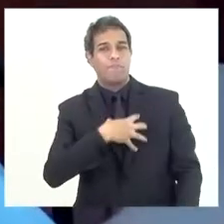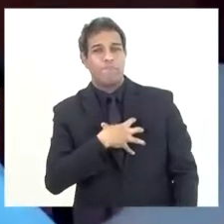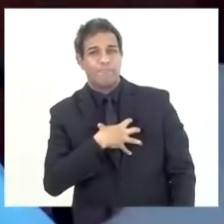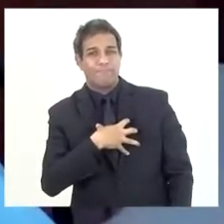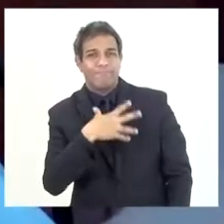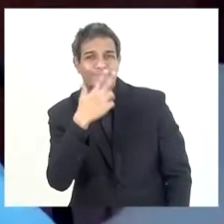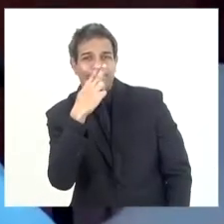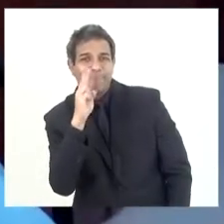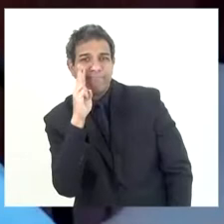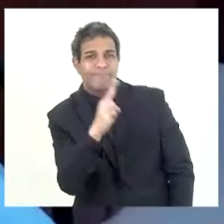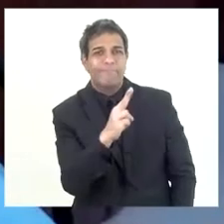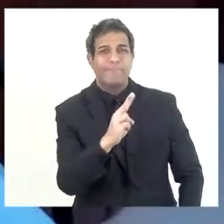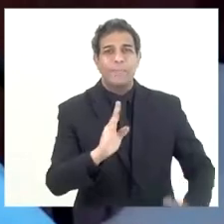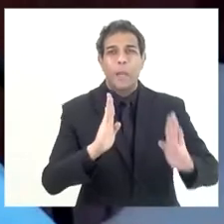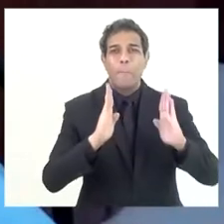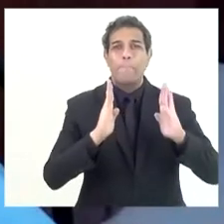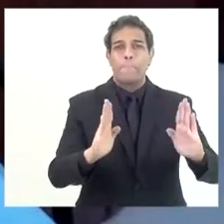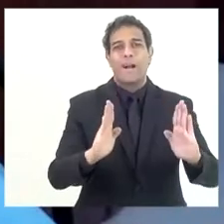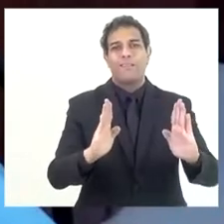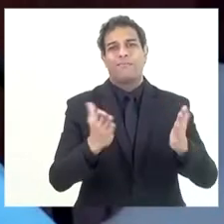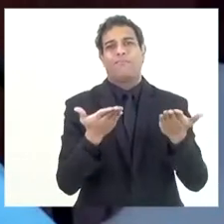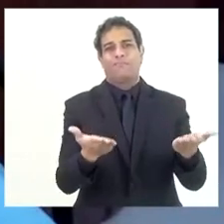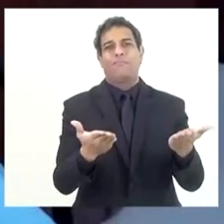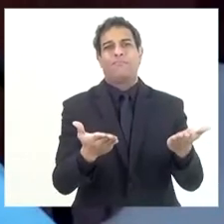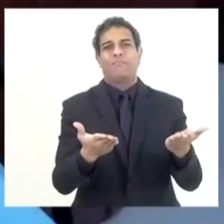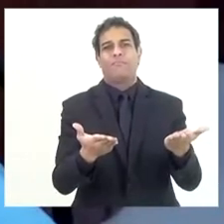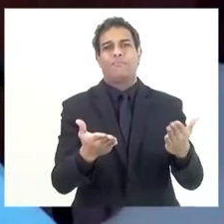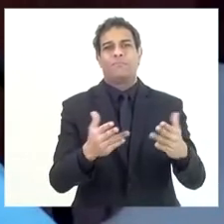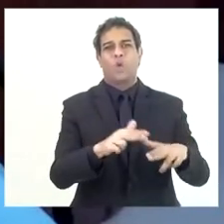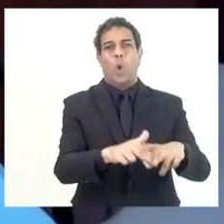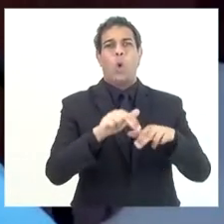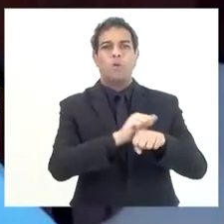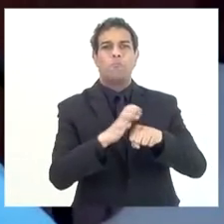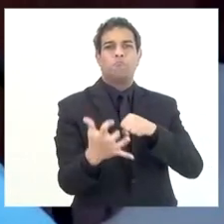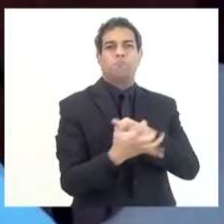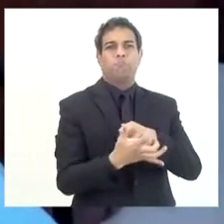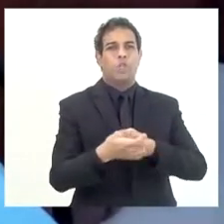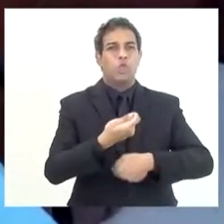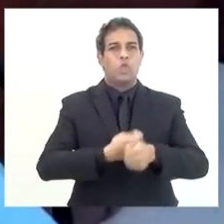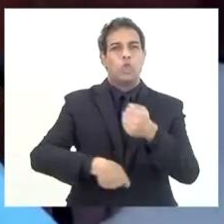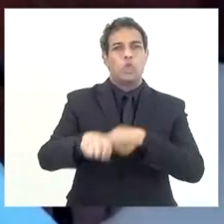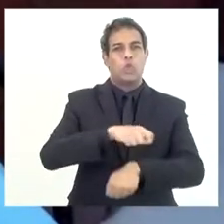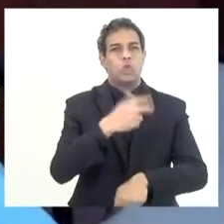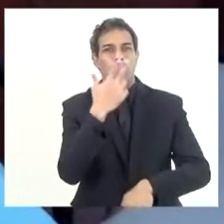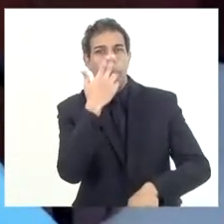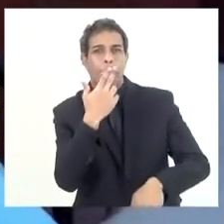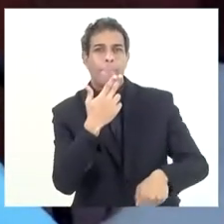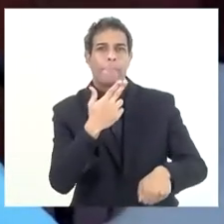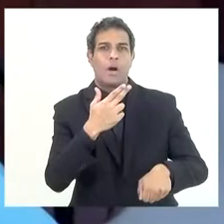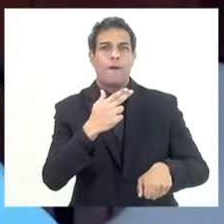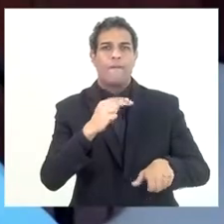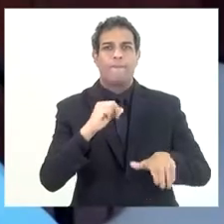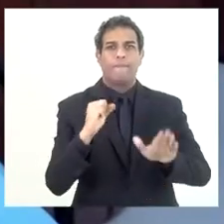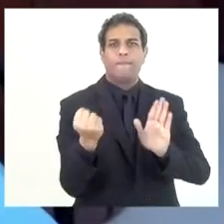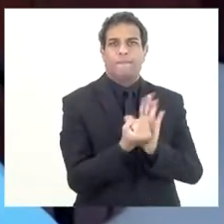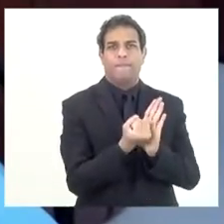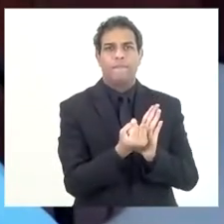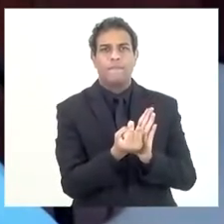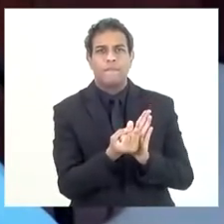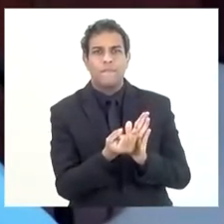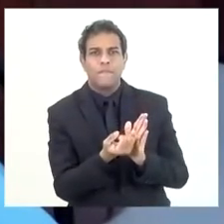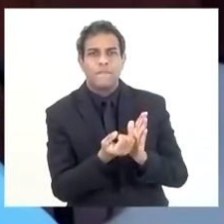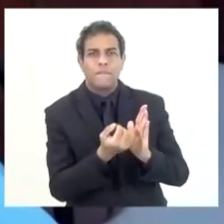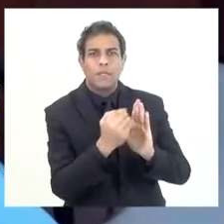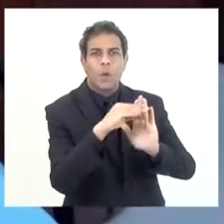advenha desse período de crise sanitária e econômica, isso pode gerar algum impacto, mas é